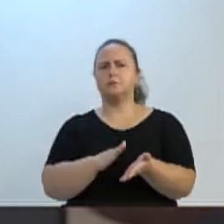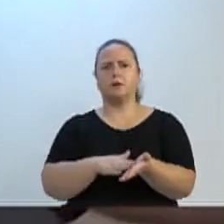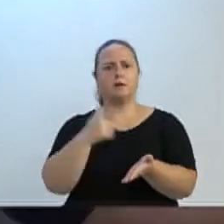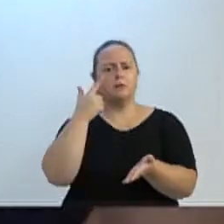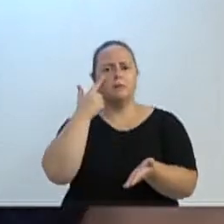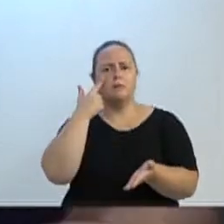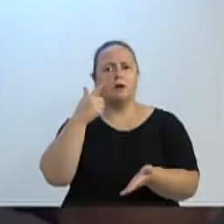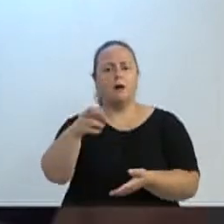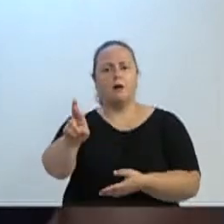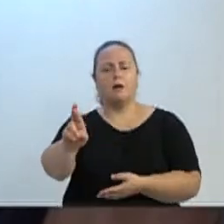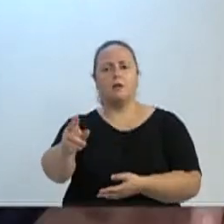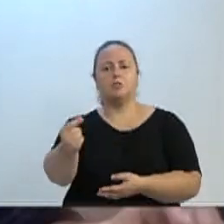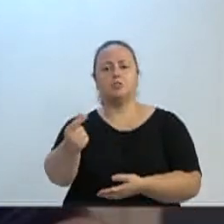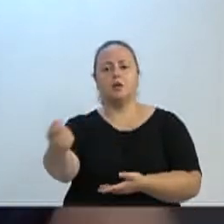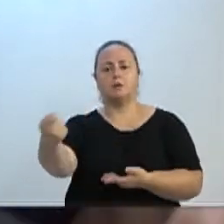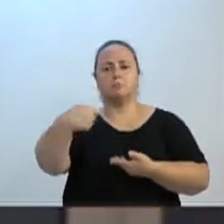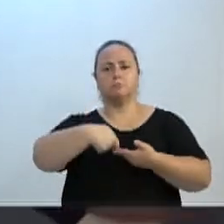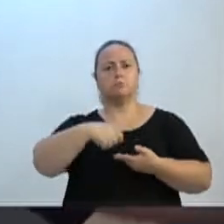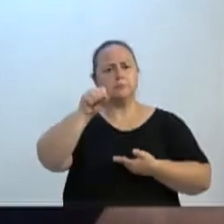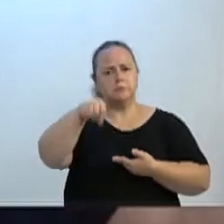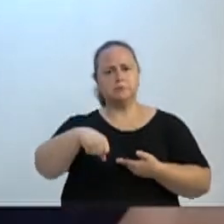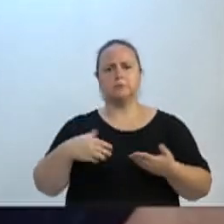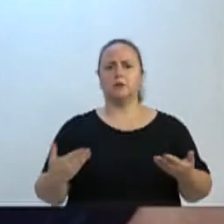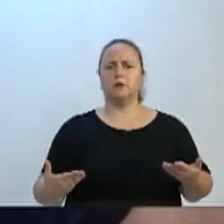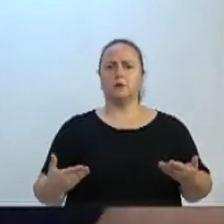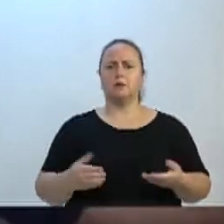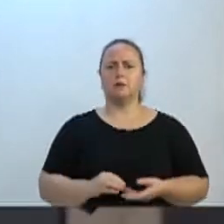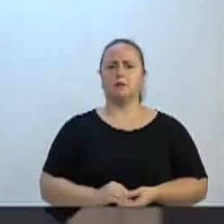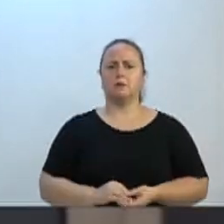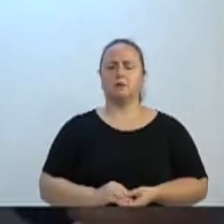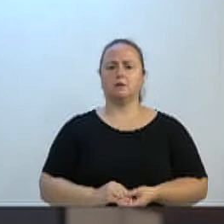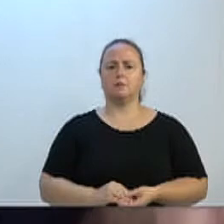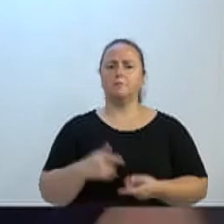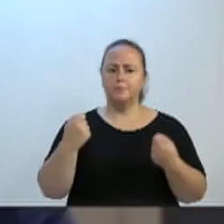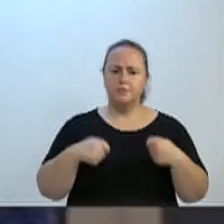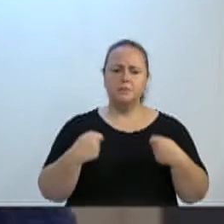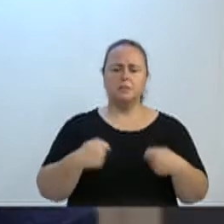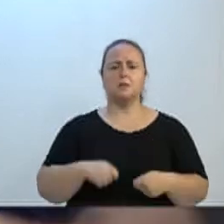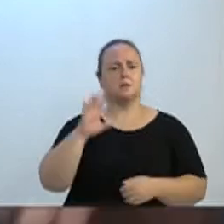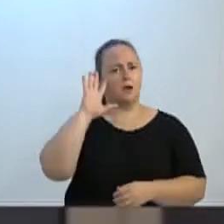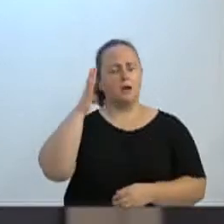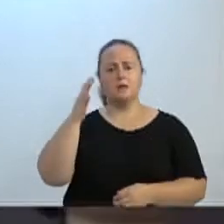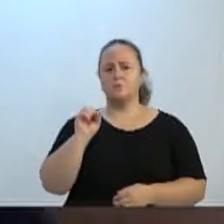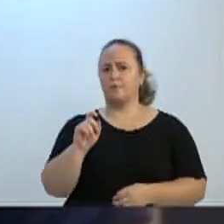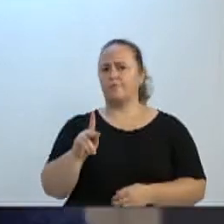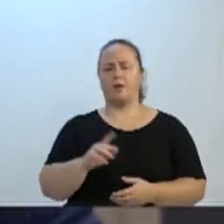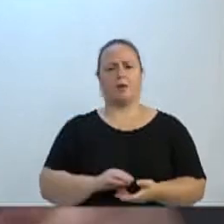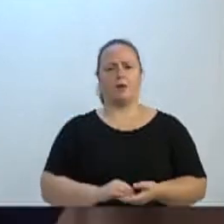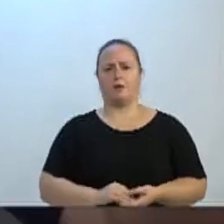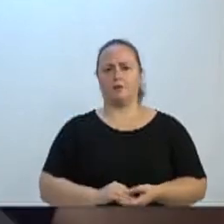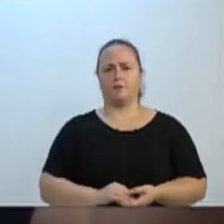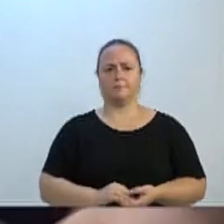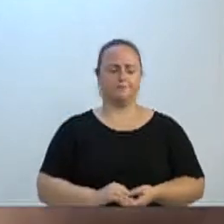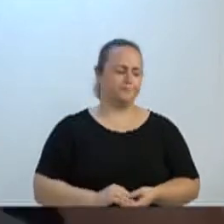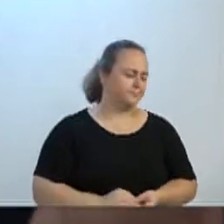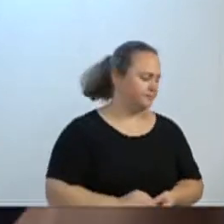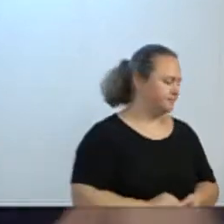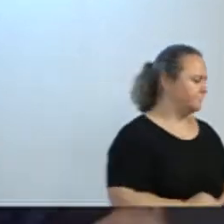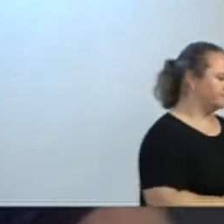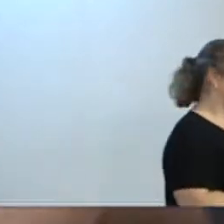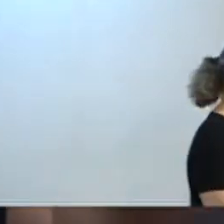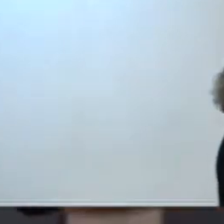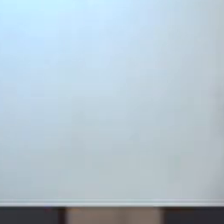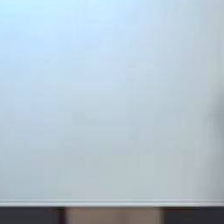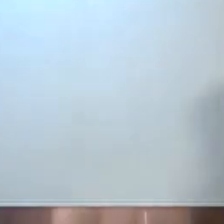o máximo, o máximo semelhante da forma que estava antes. E não pior do que estava antes. Deixando as ruas, o asfalto desnivelado, os